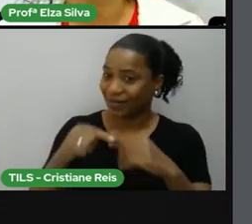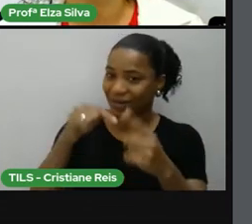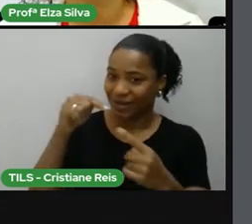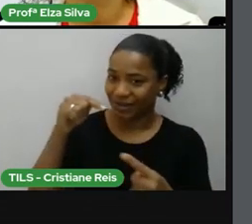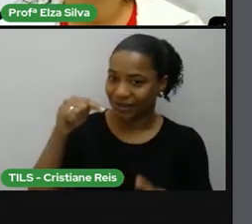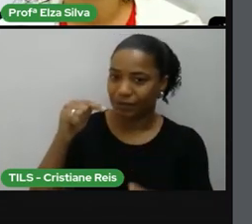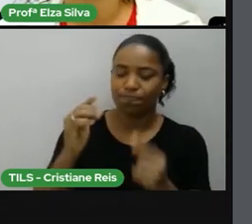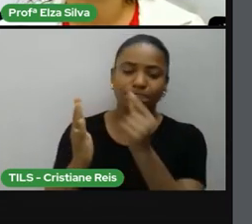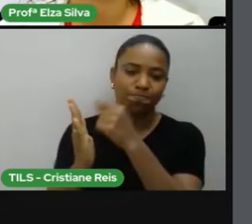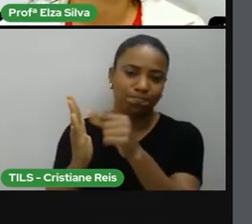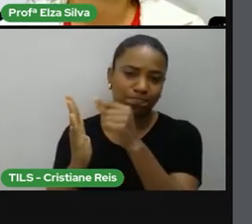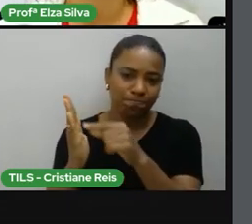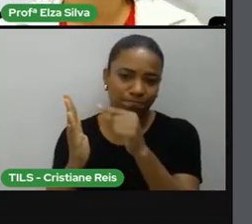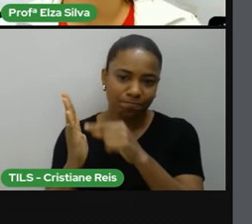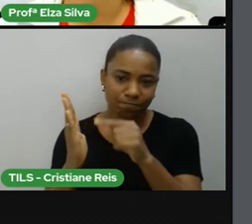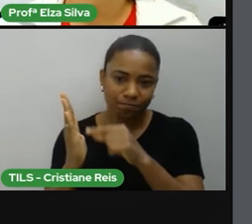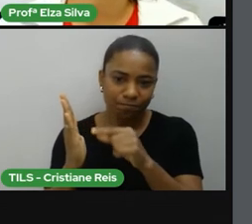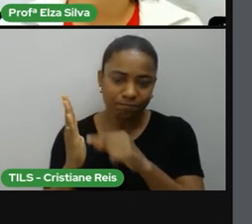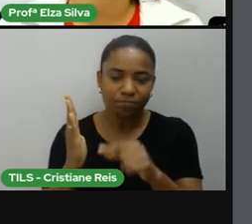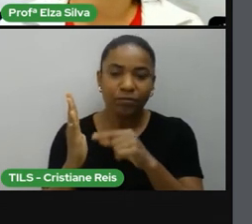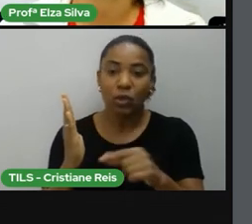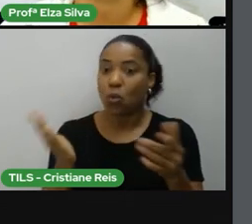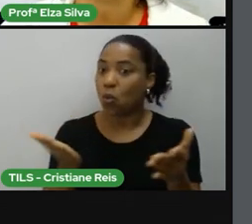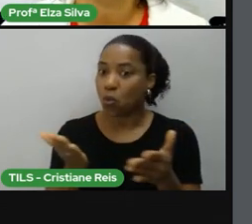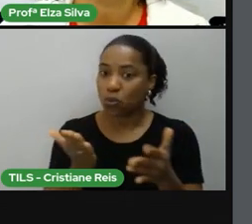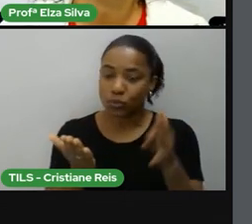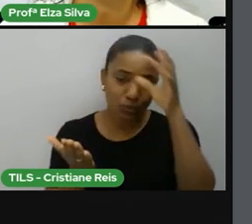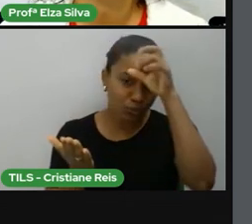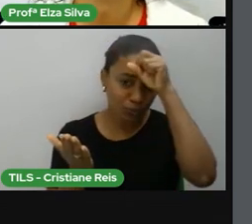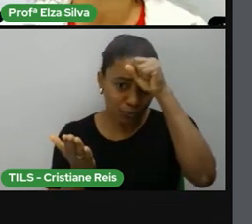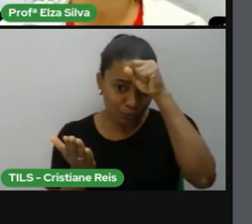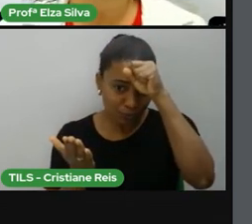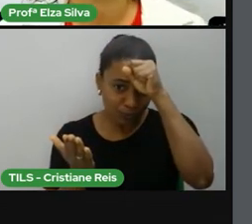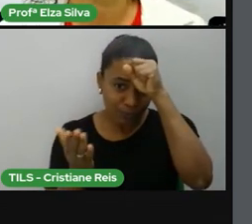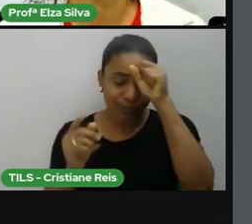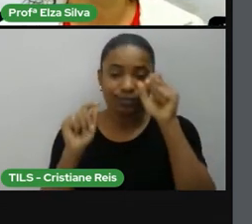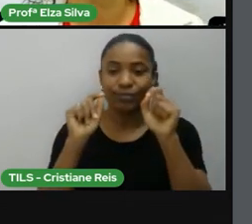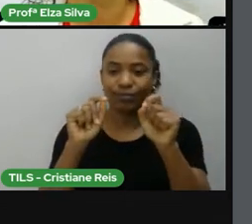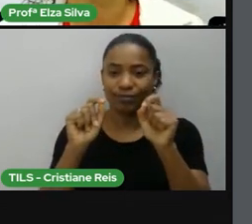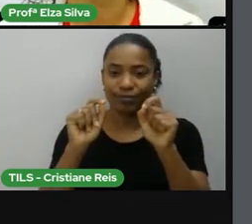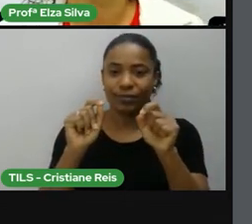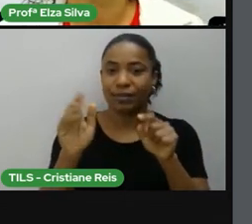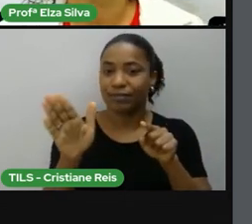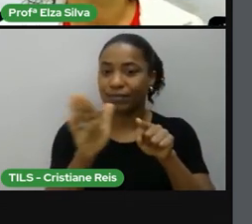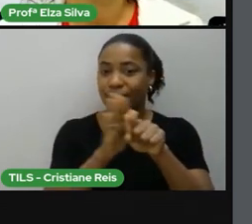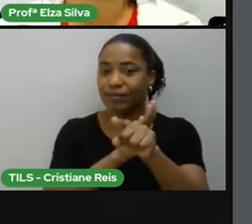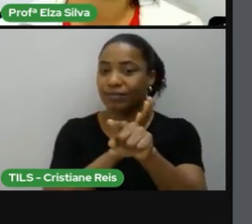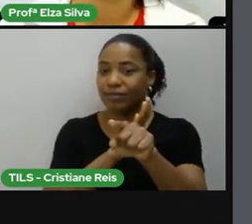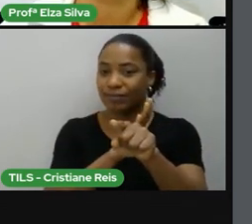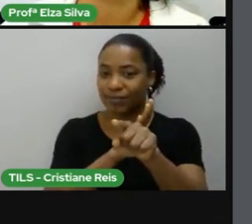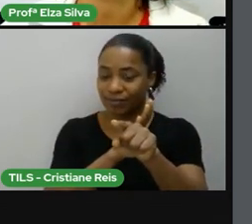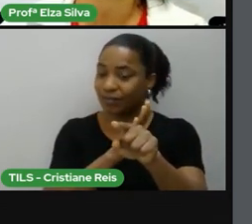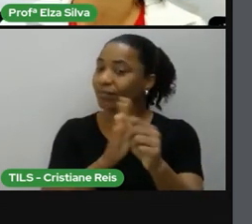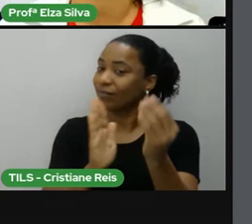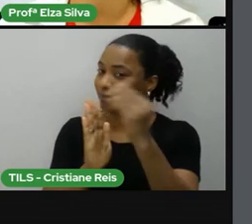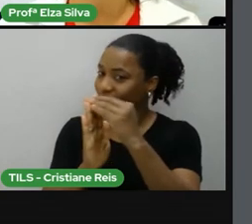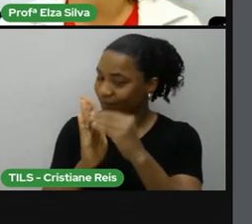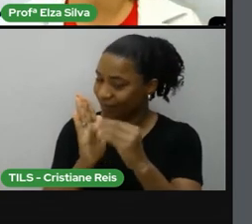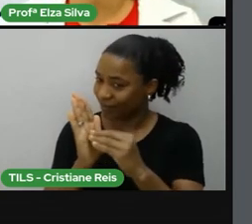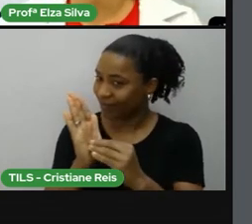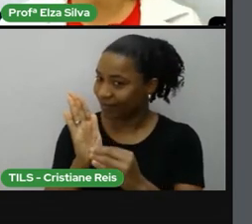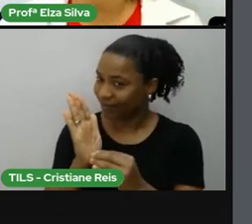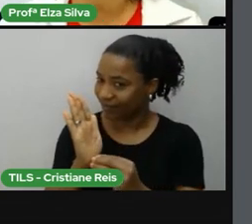registre todas as informações que você puder a partir das perguntas. É claro que é